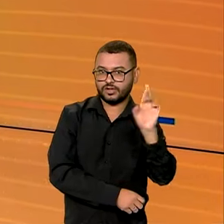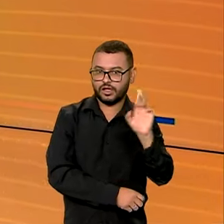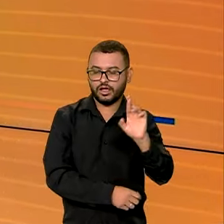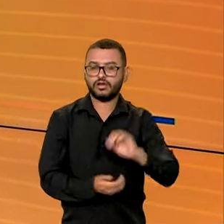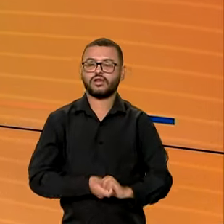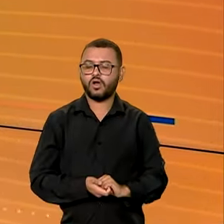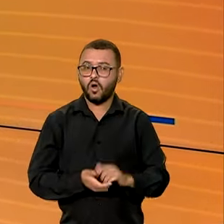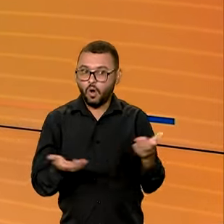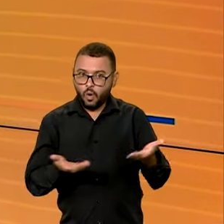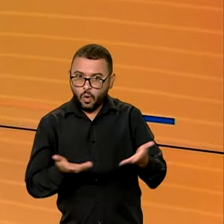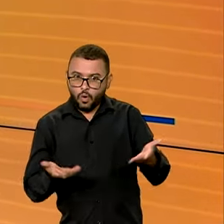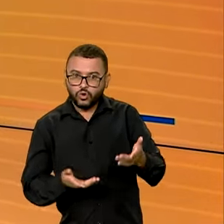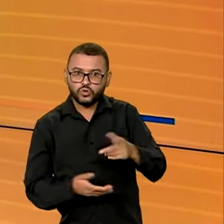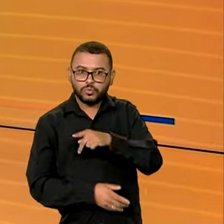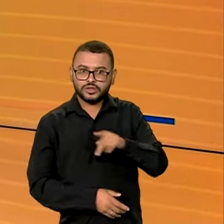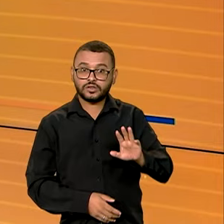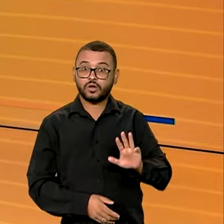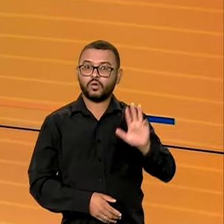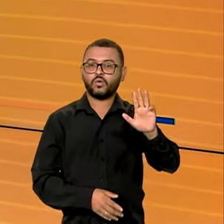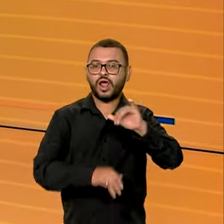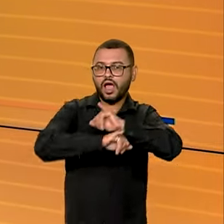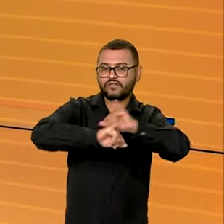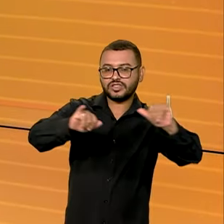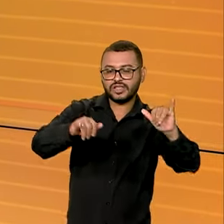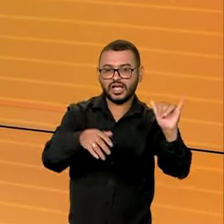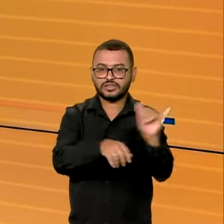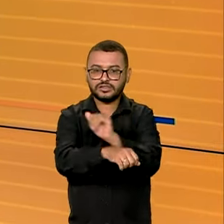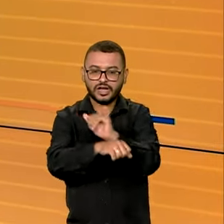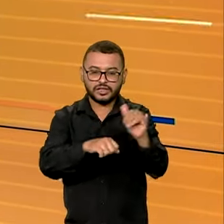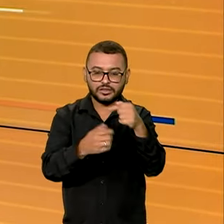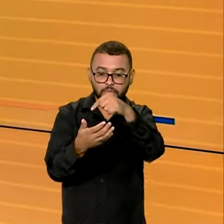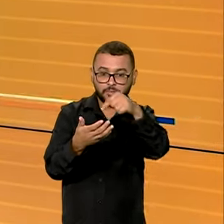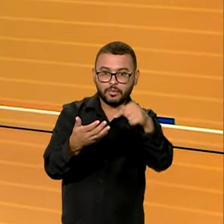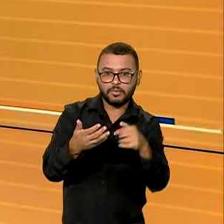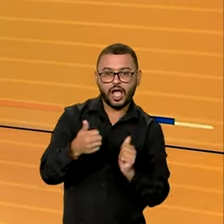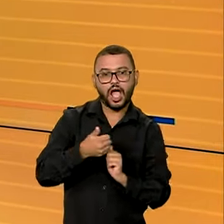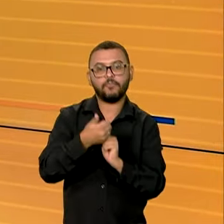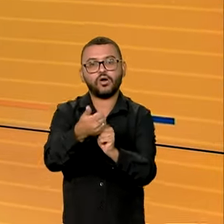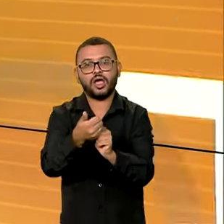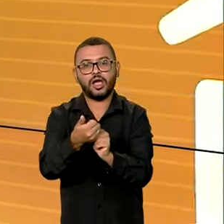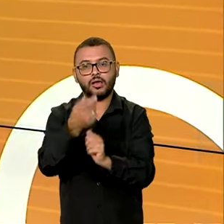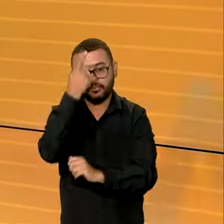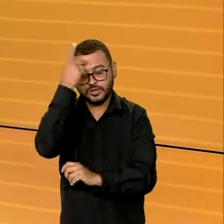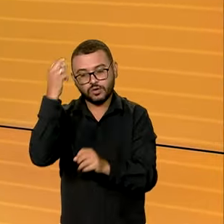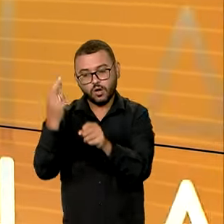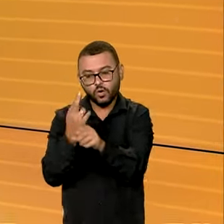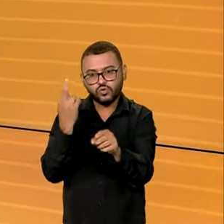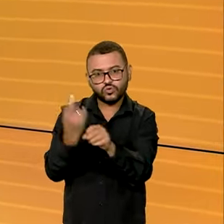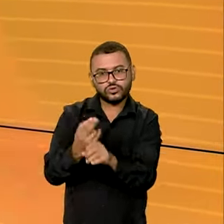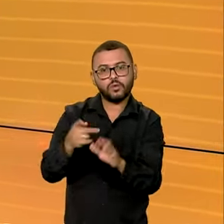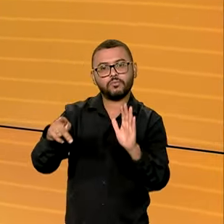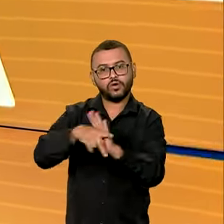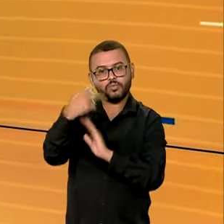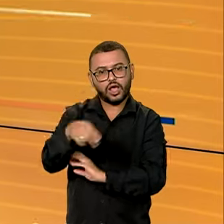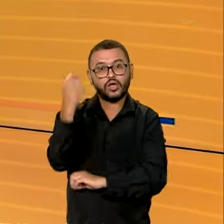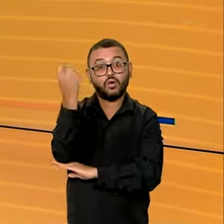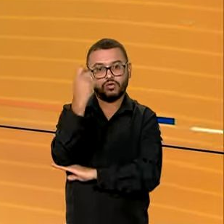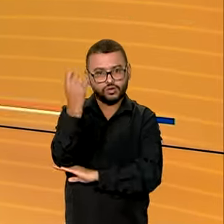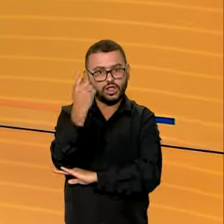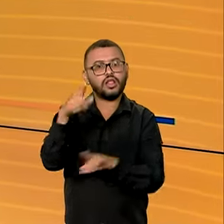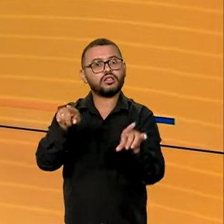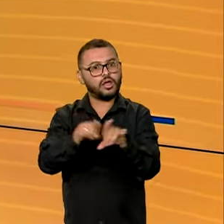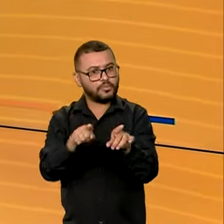Ainda hoje, o presidente Lula anuncia novas medidas de apoio à população e à reconstrução do Rio Grande do Sul.